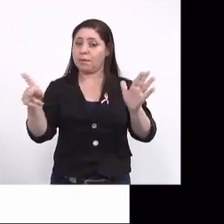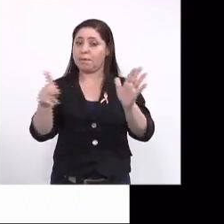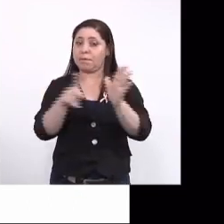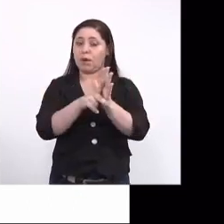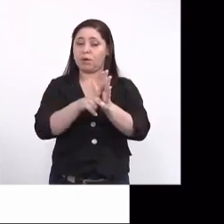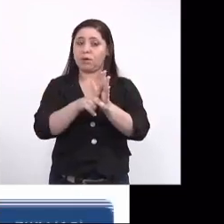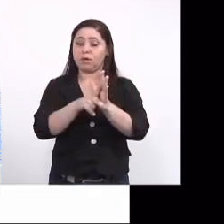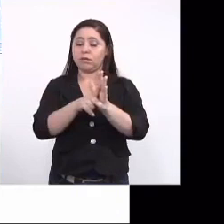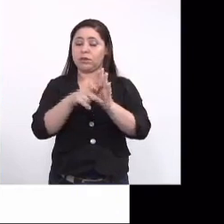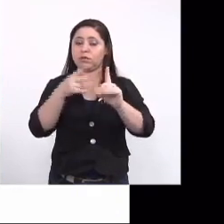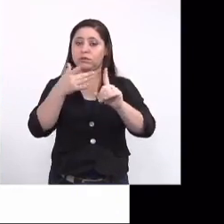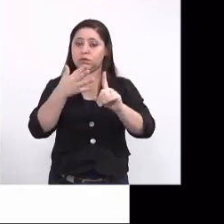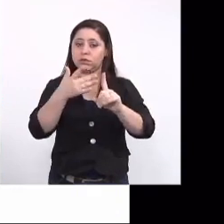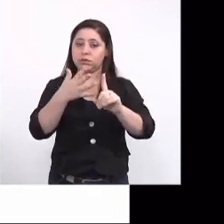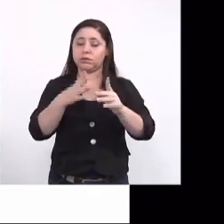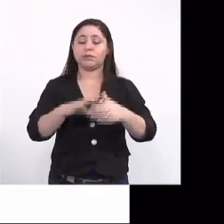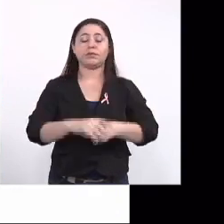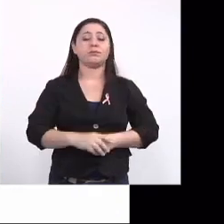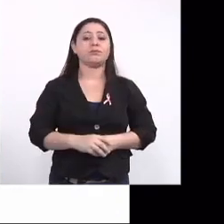de síndrome congênita.